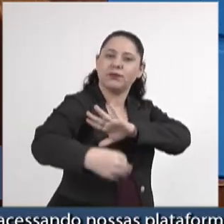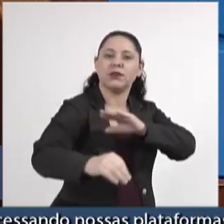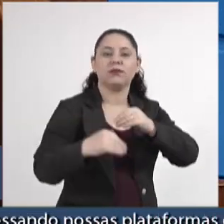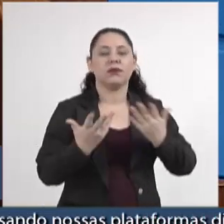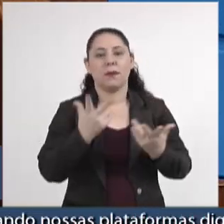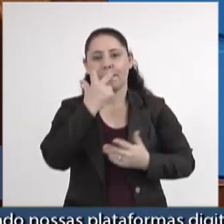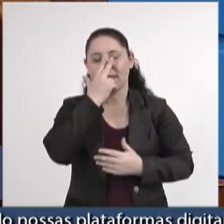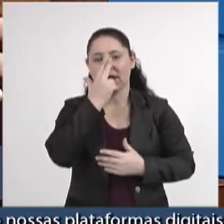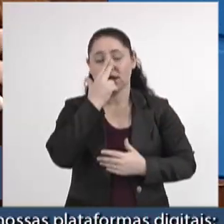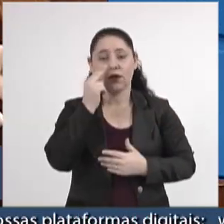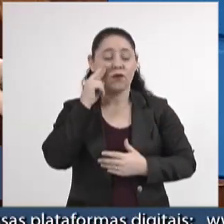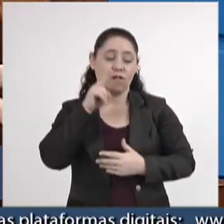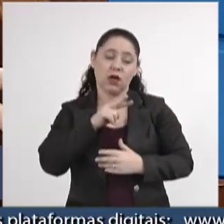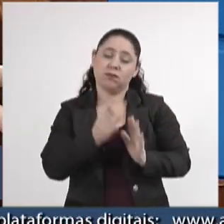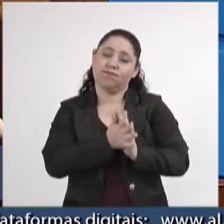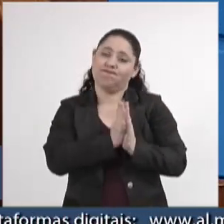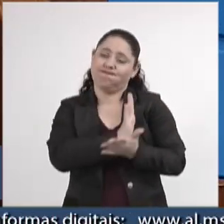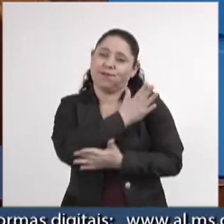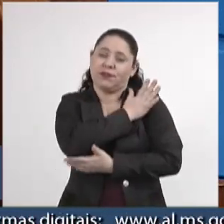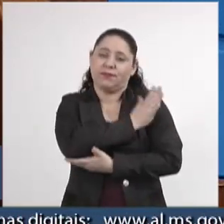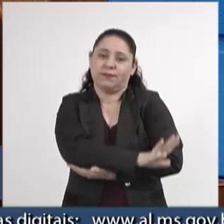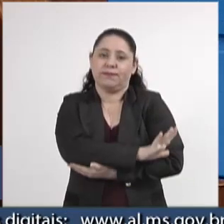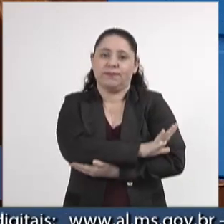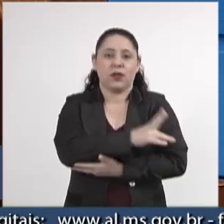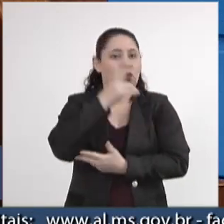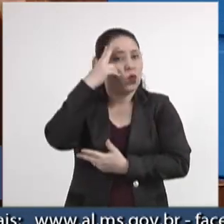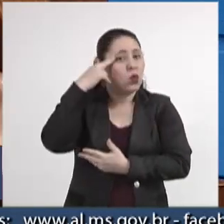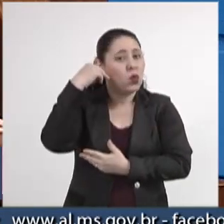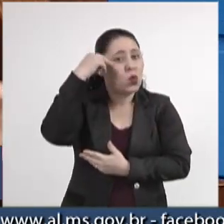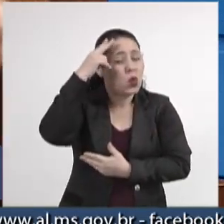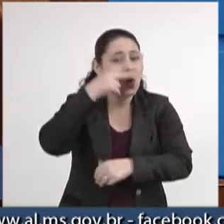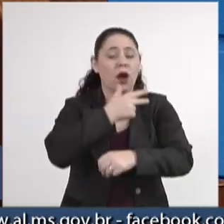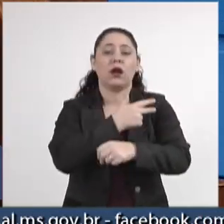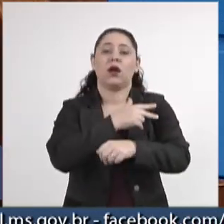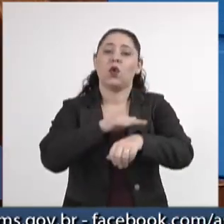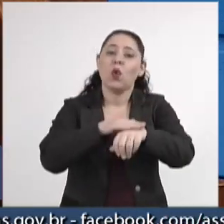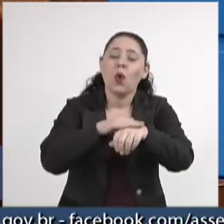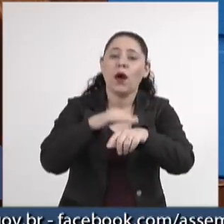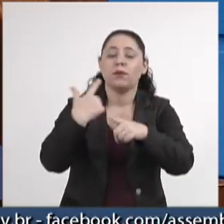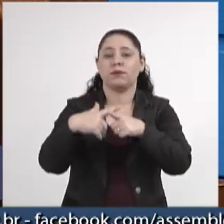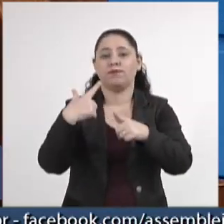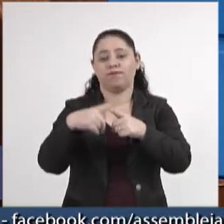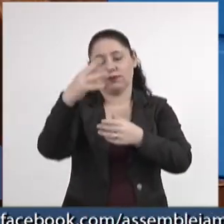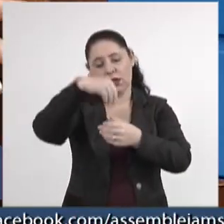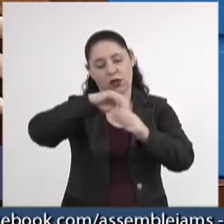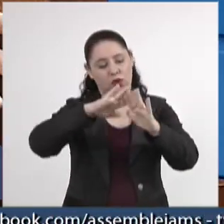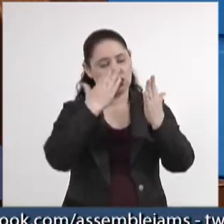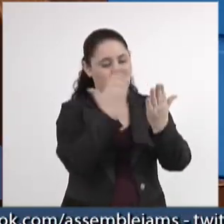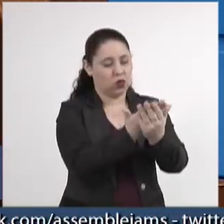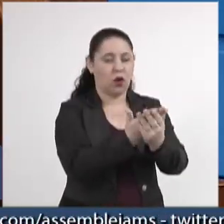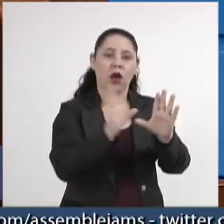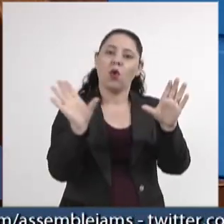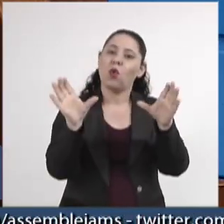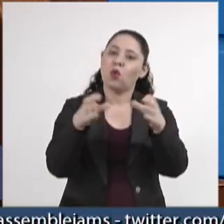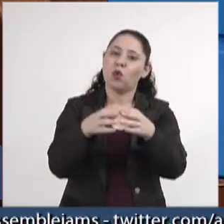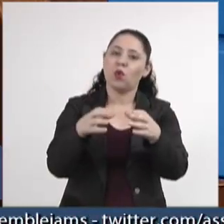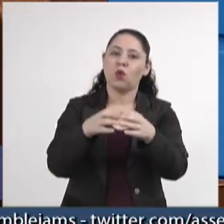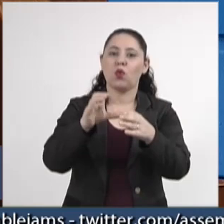vê discriminação racial no interior das escolas, dos clubes